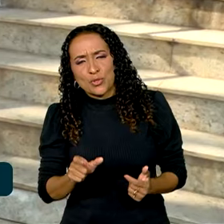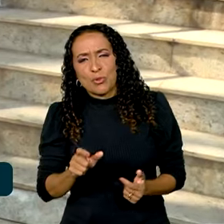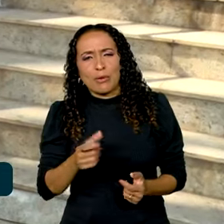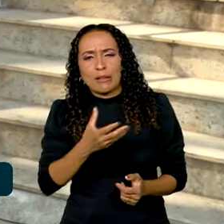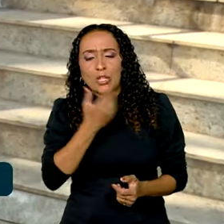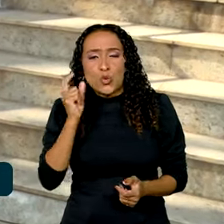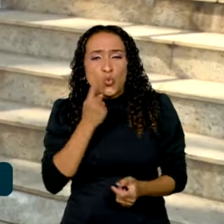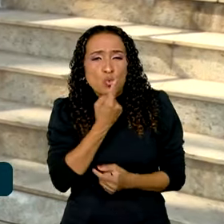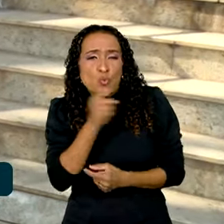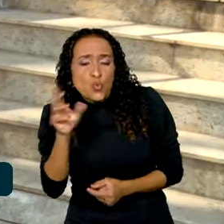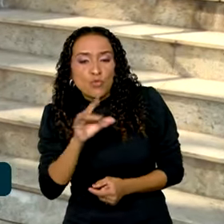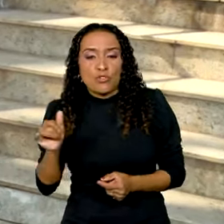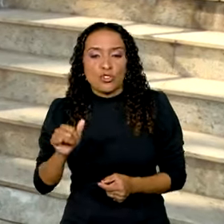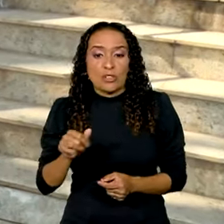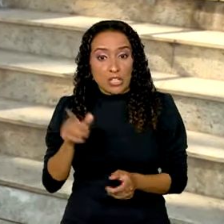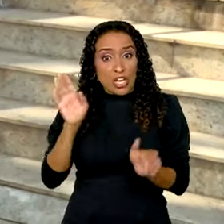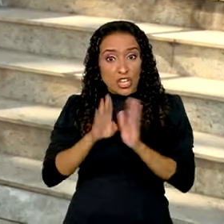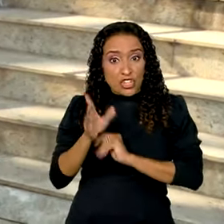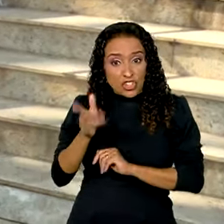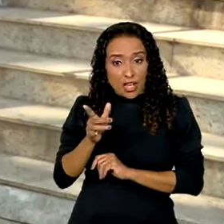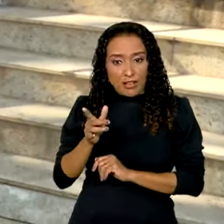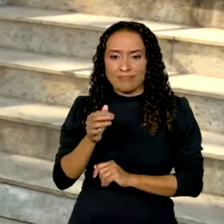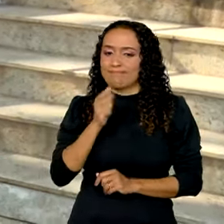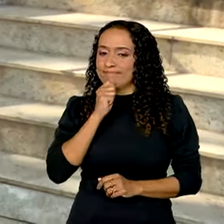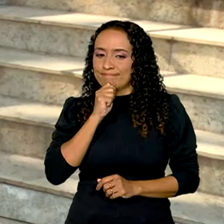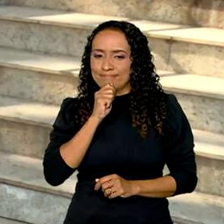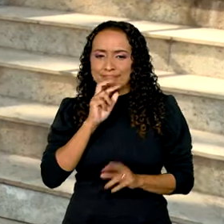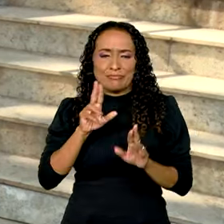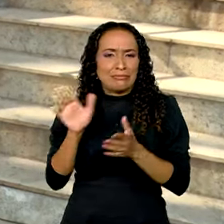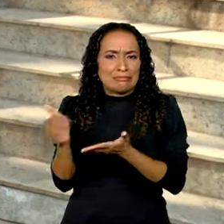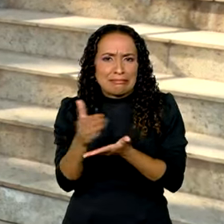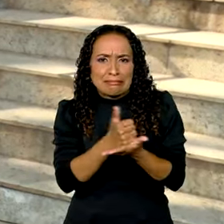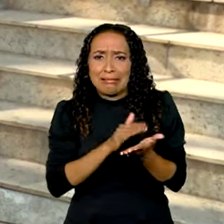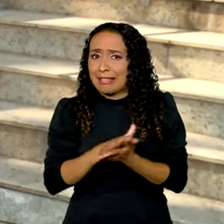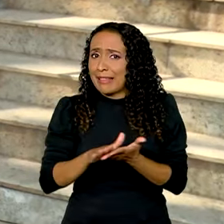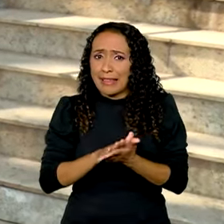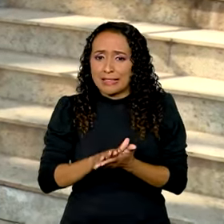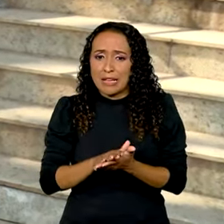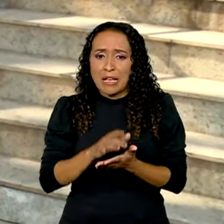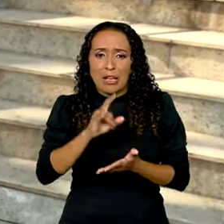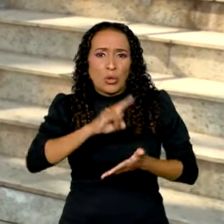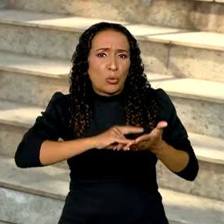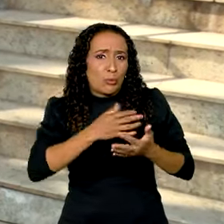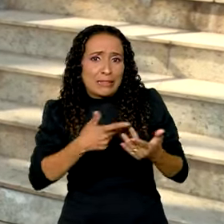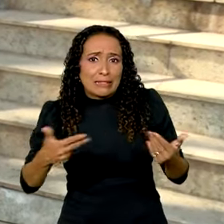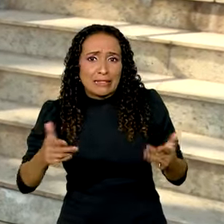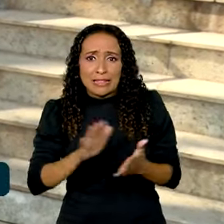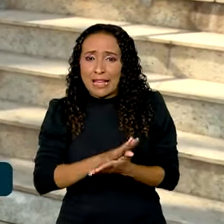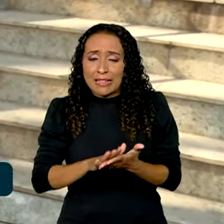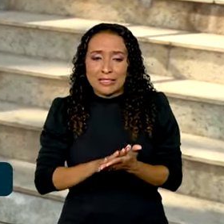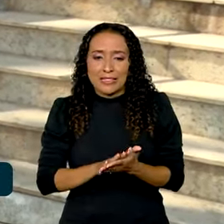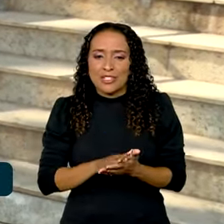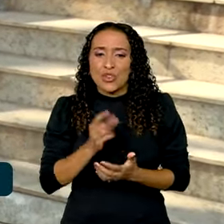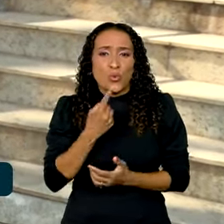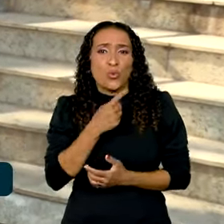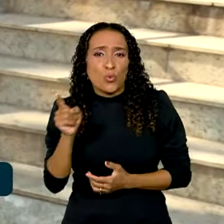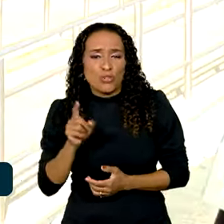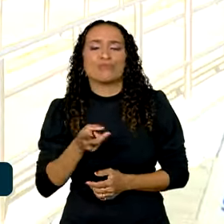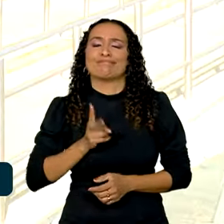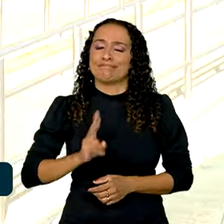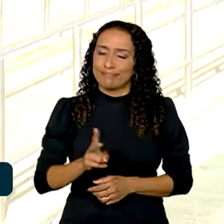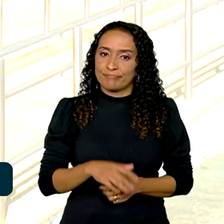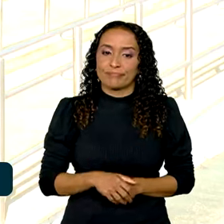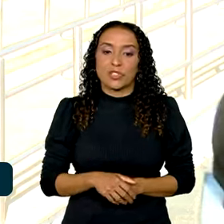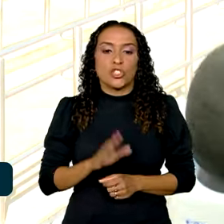hora. Já declarou o imposto de renda? Não, nem reuniu os materiais, de papéis, nada. Deixa sempre para a última hora? Sempre.